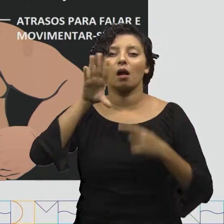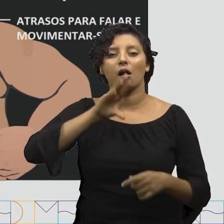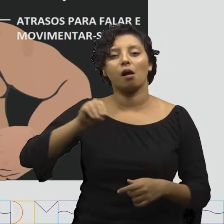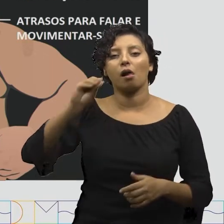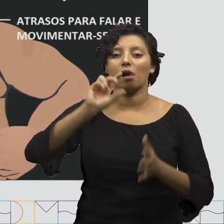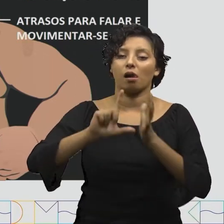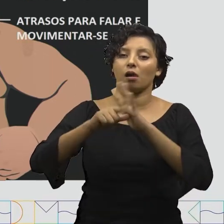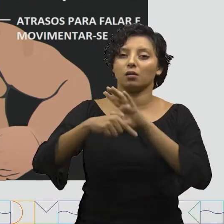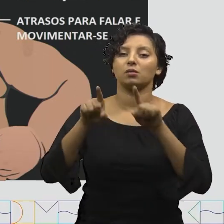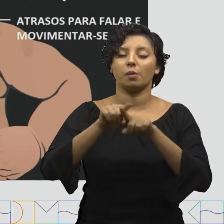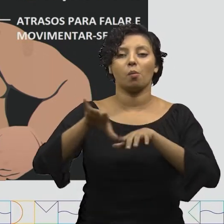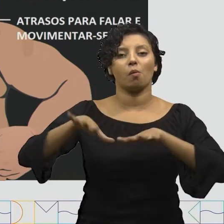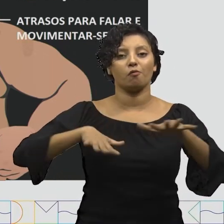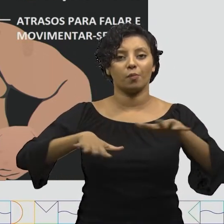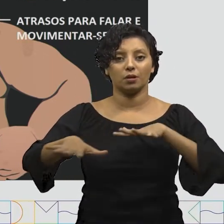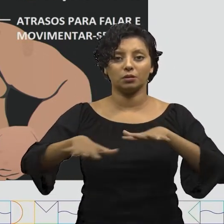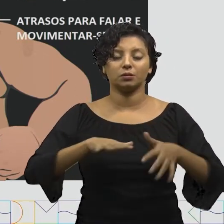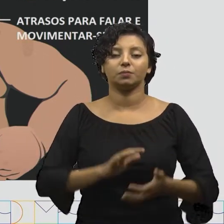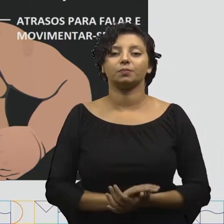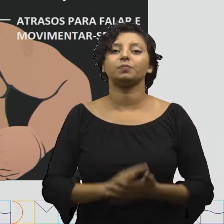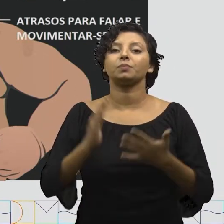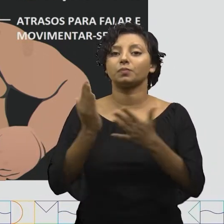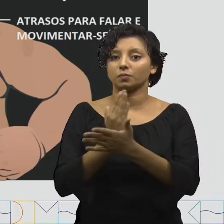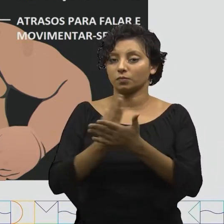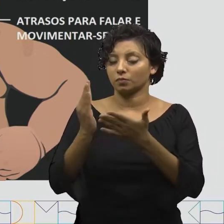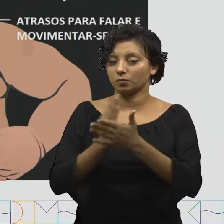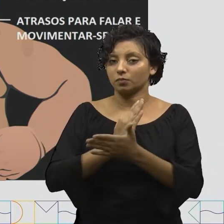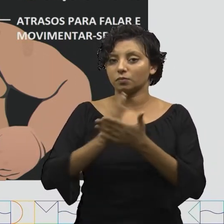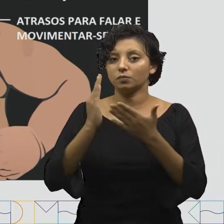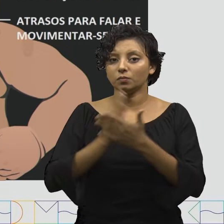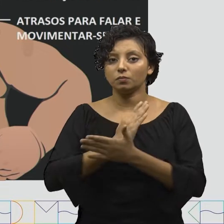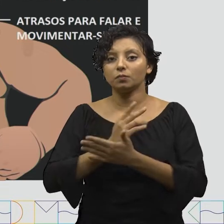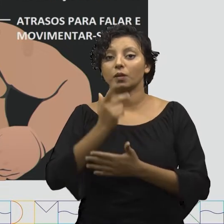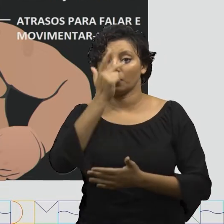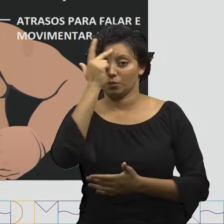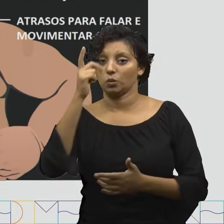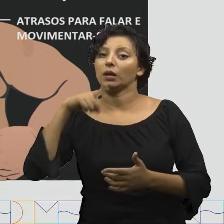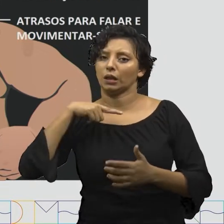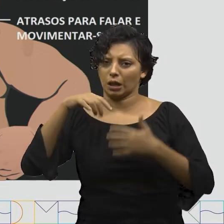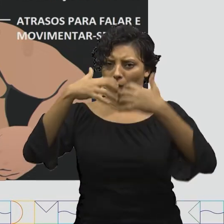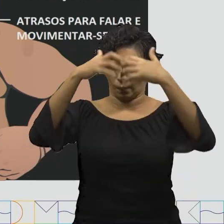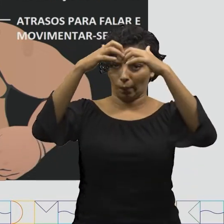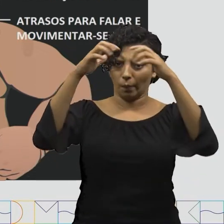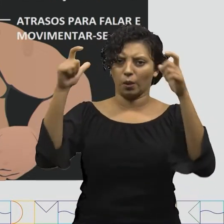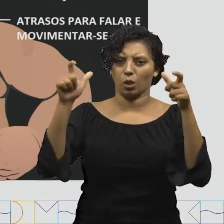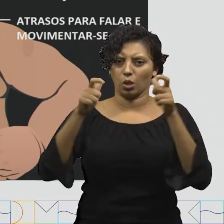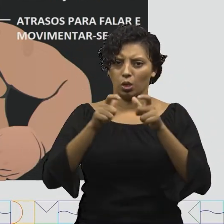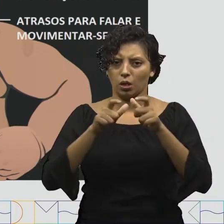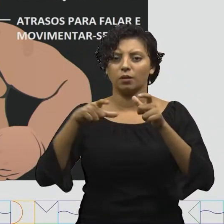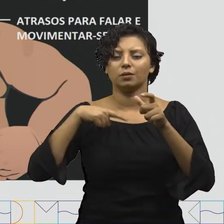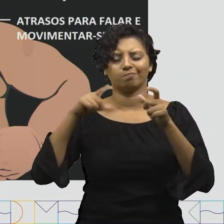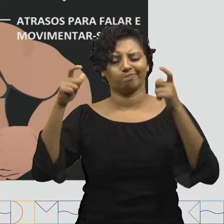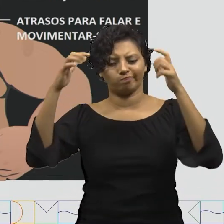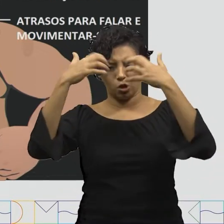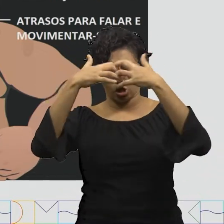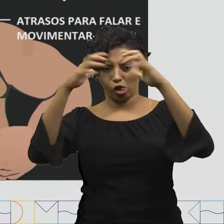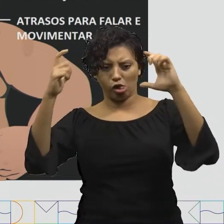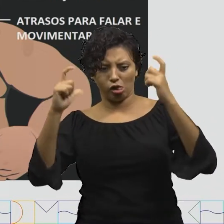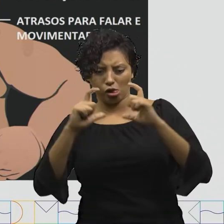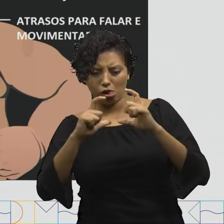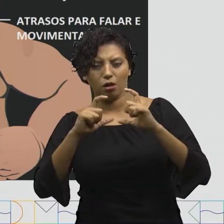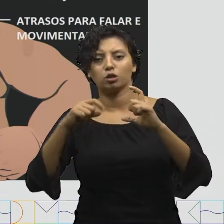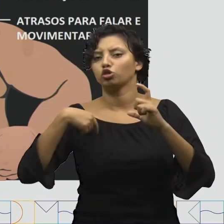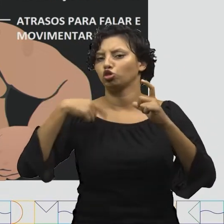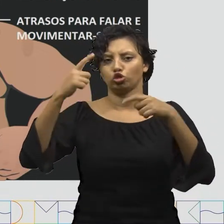Em alguns casos, a pessoa com microcefalia possui um cérebro menor E não tem desenvolvimento